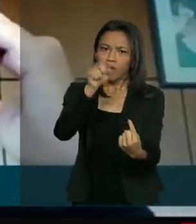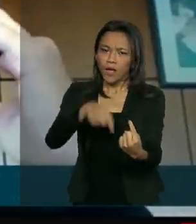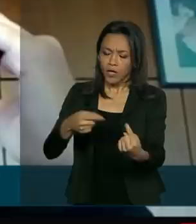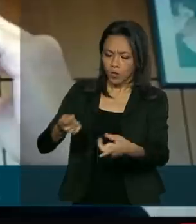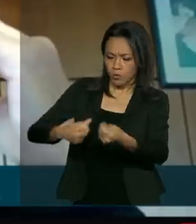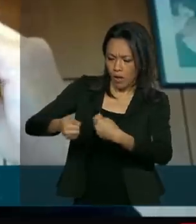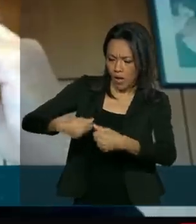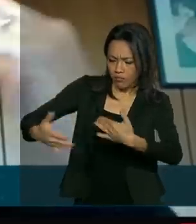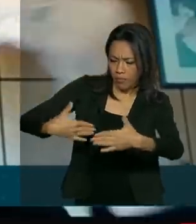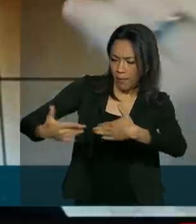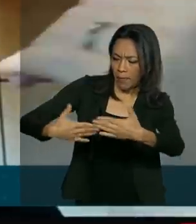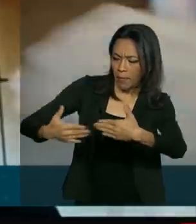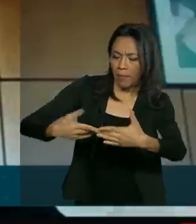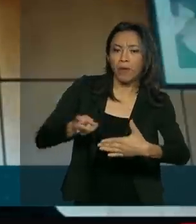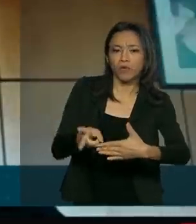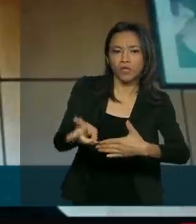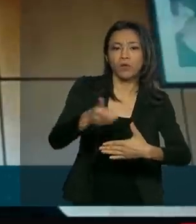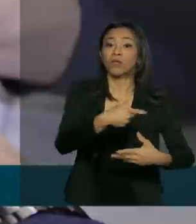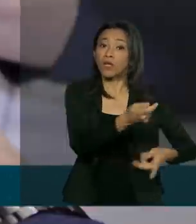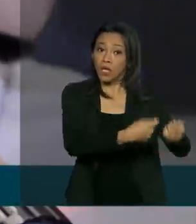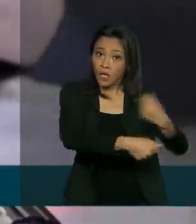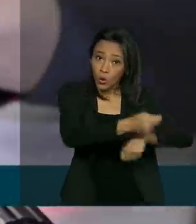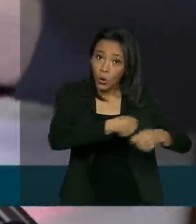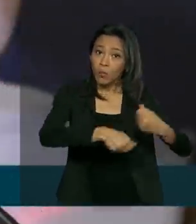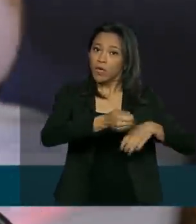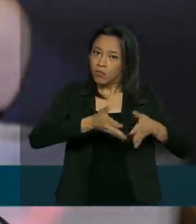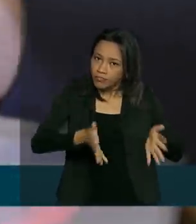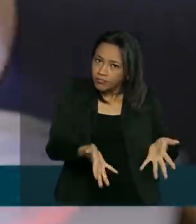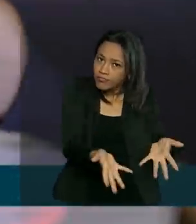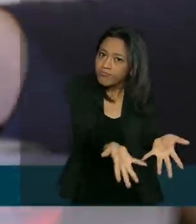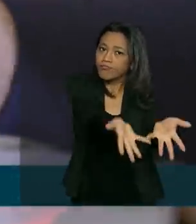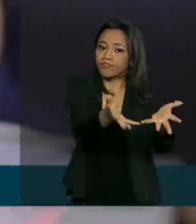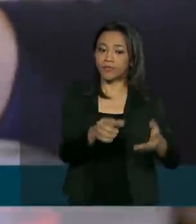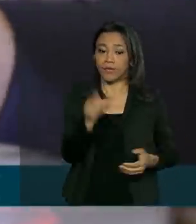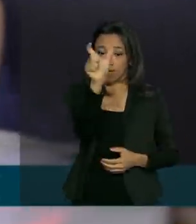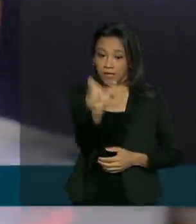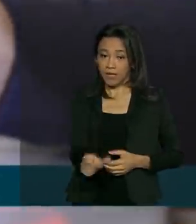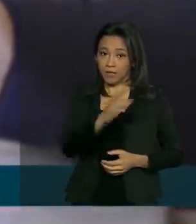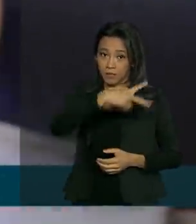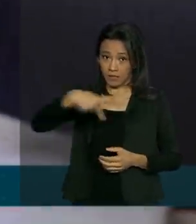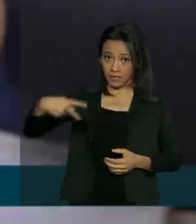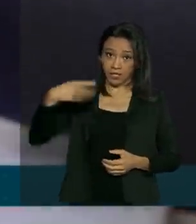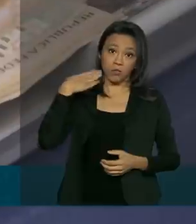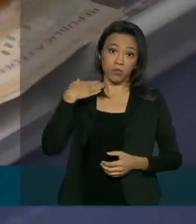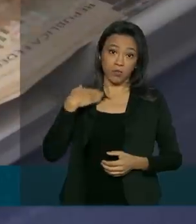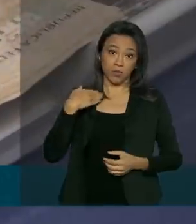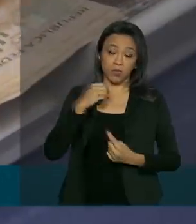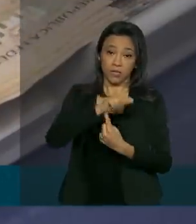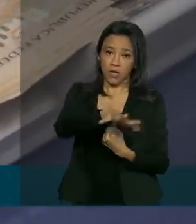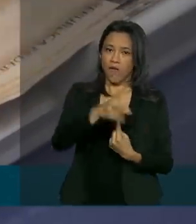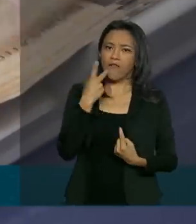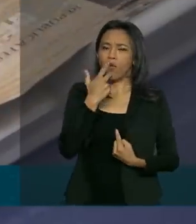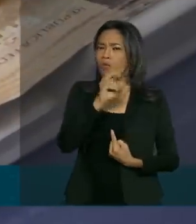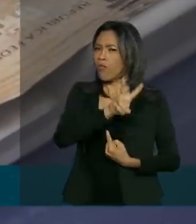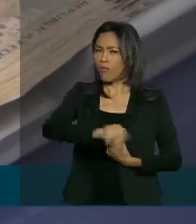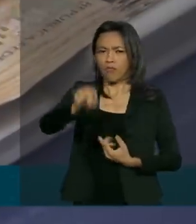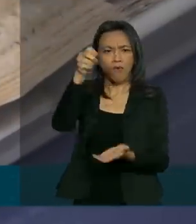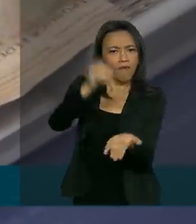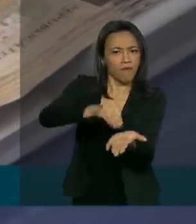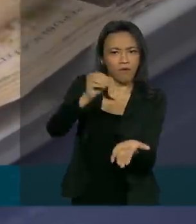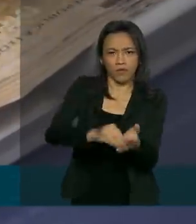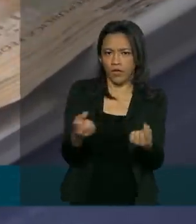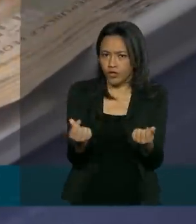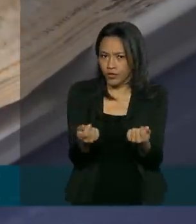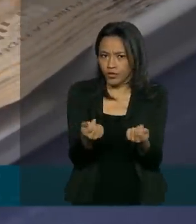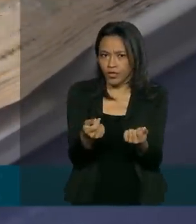e apoiar o funcionamento da economia real. Nesse sentido, Roberto Campos Neto adiantou que não vai faltar dinheiro em espécie para